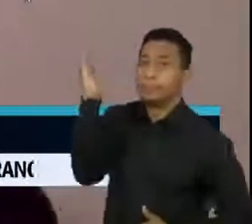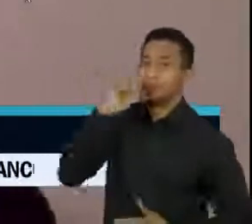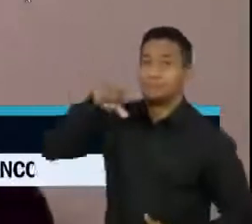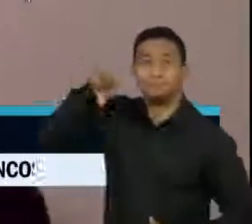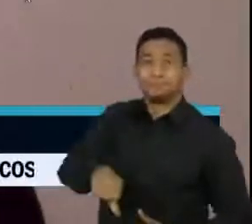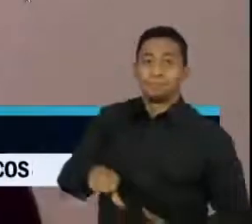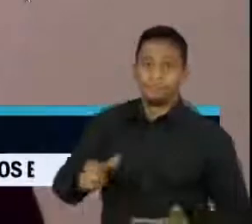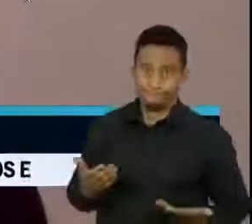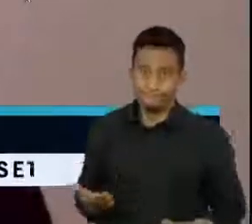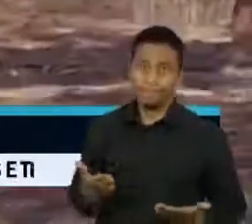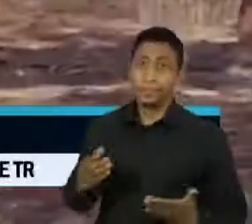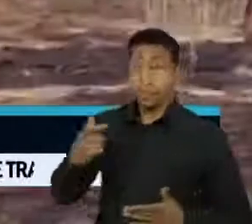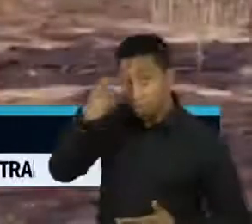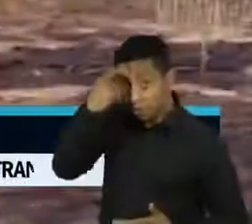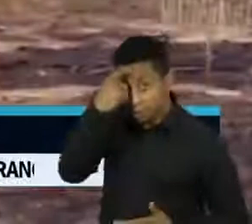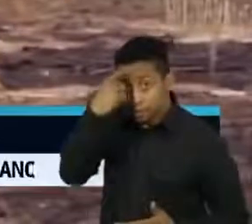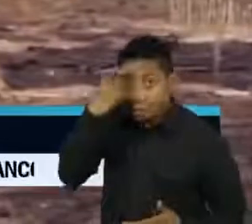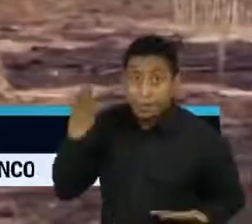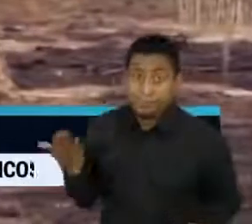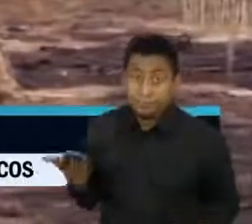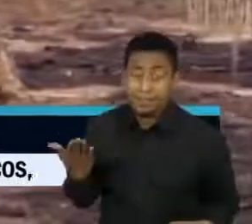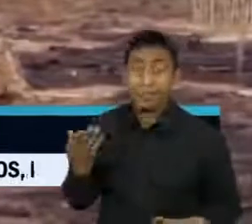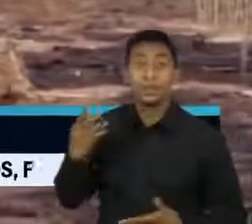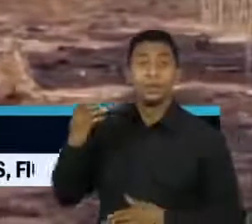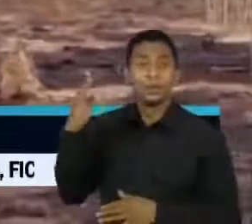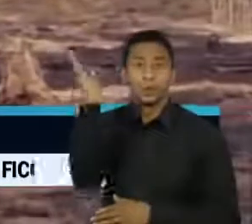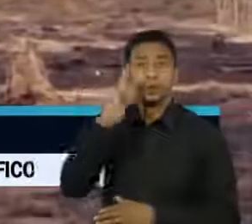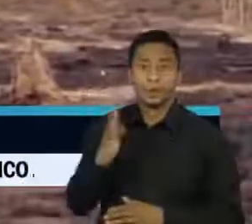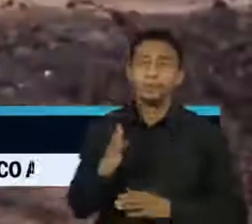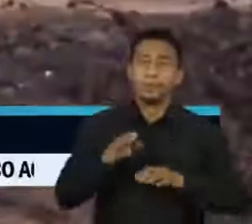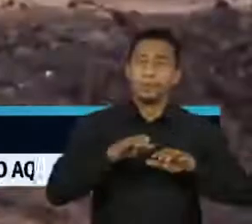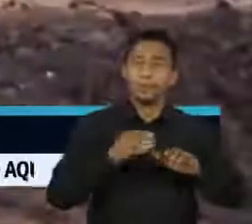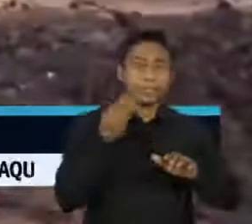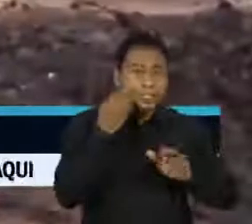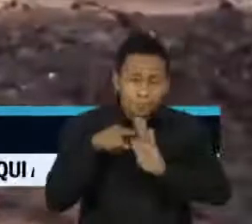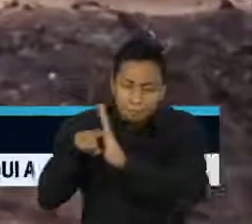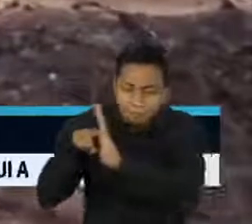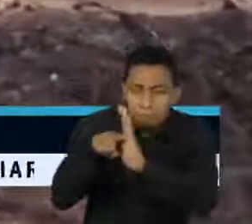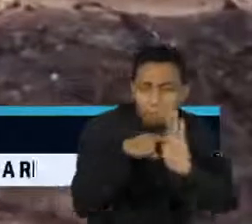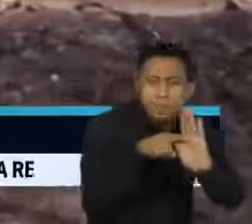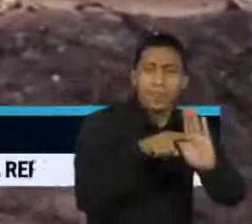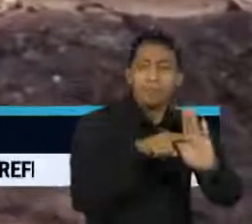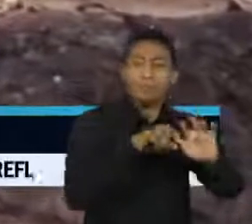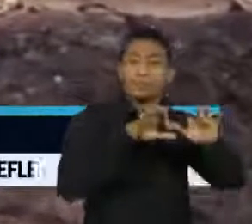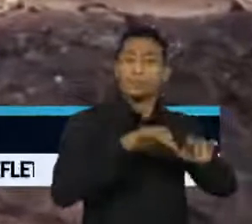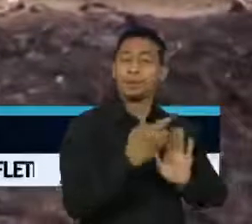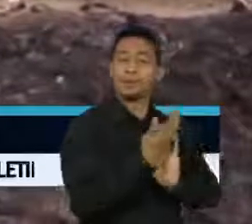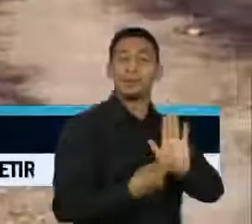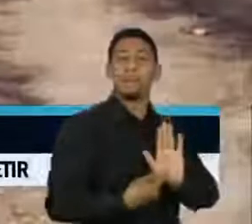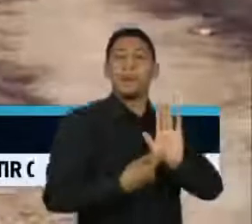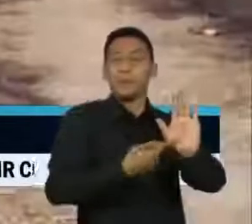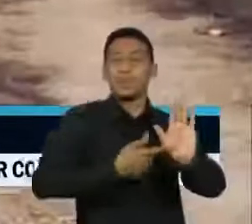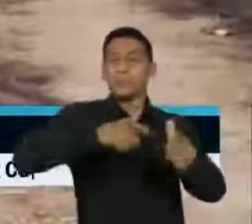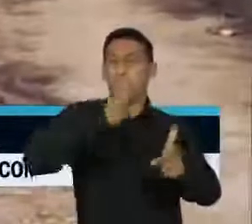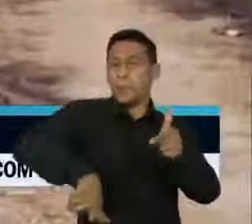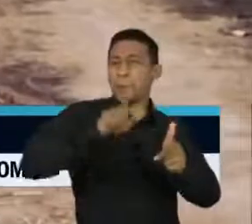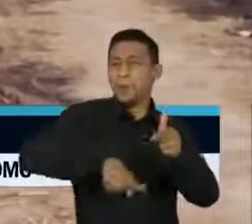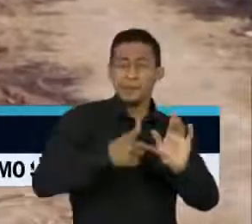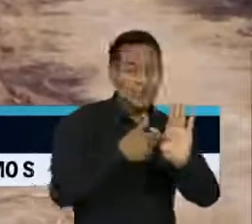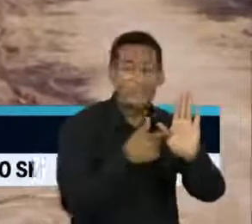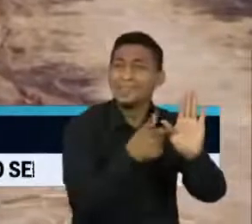nós estamos reportando no nosso relatório é apenas o aponto do iceberg, que esse modelo